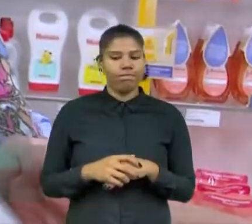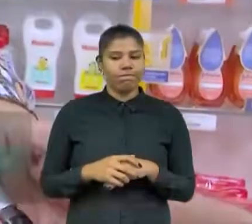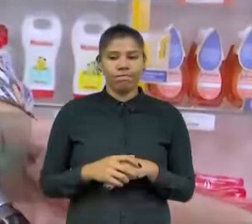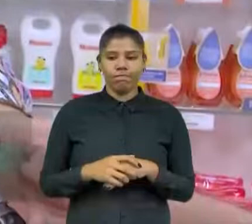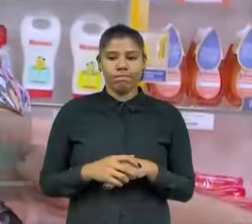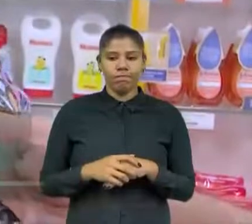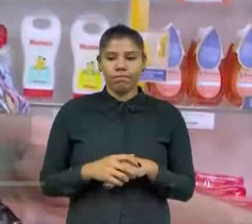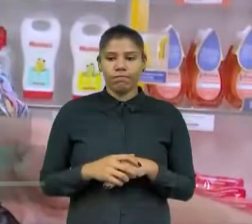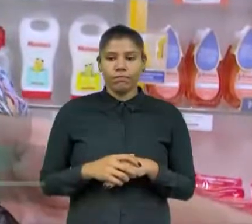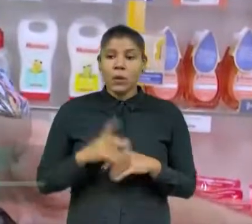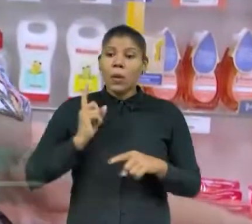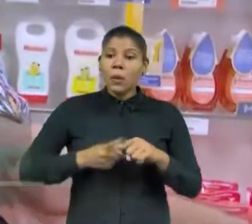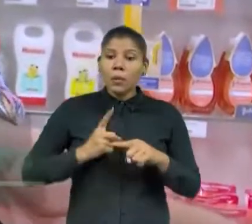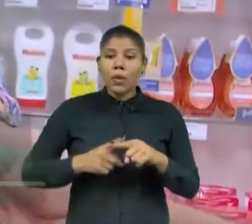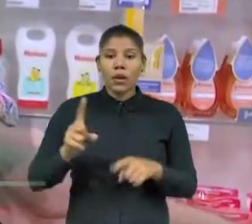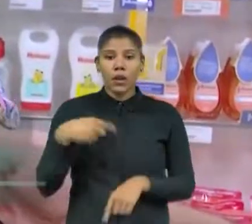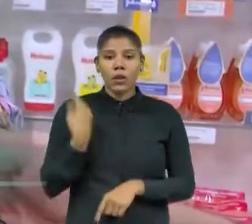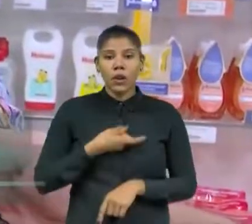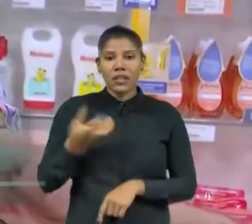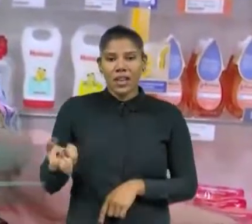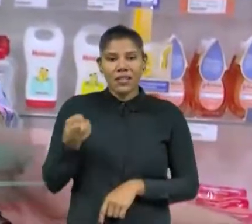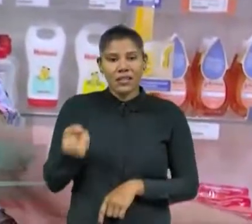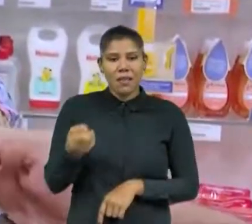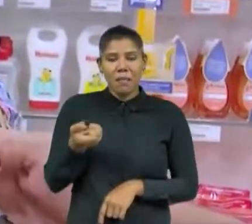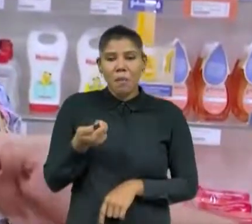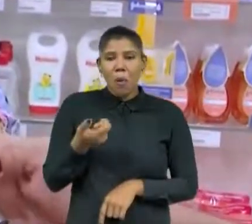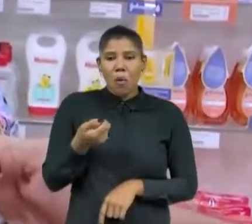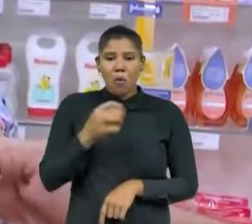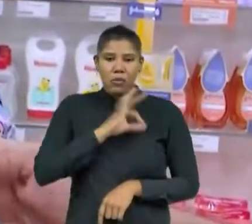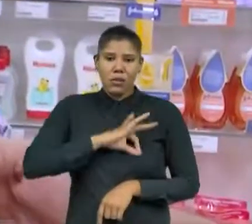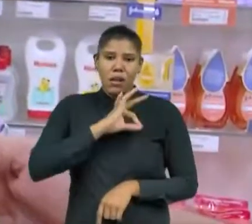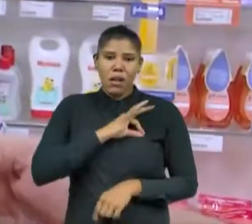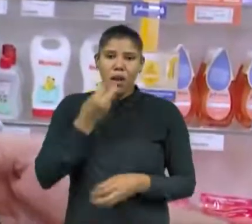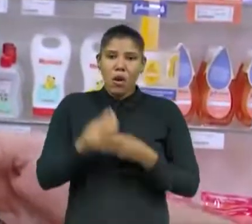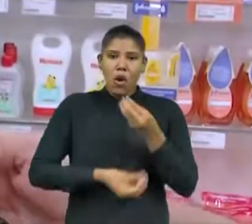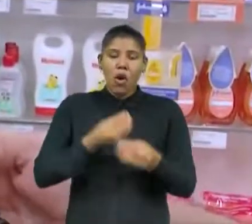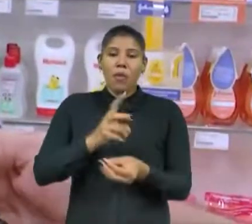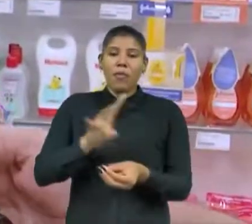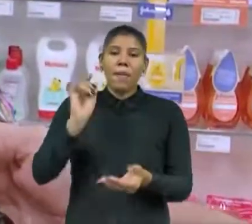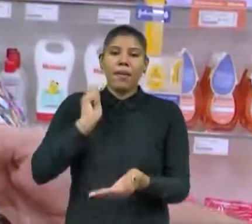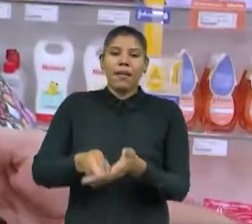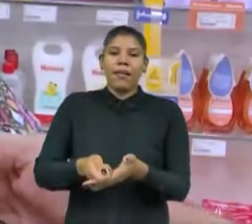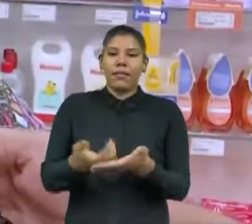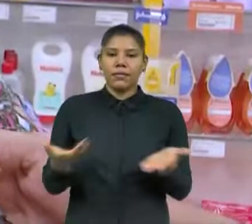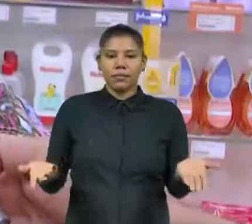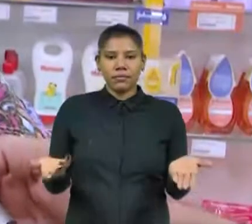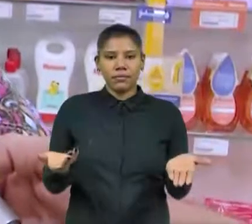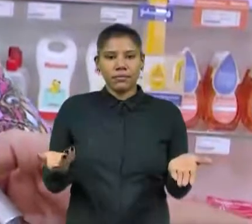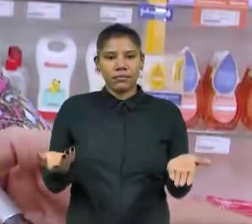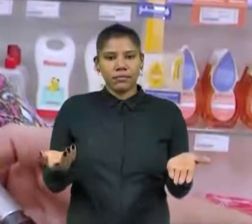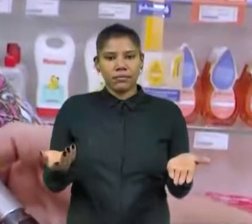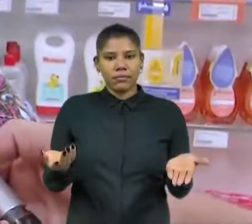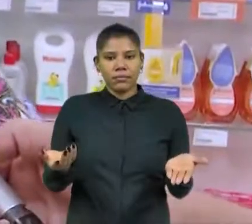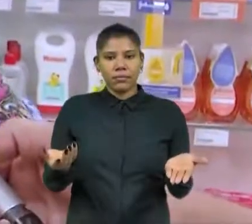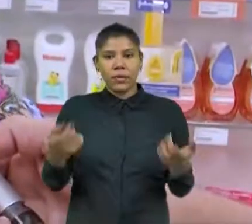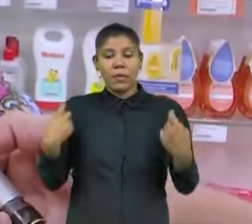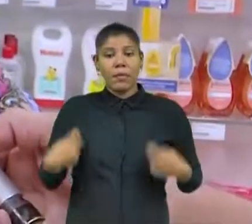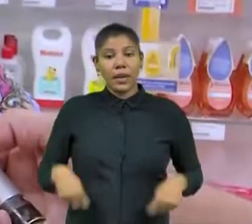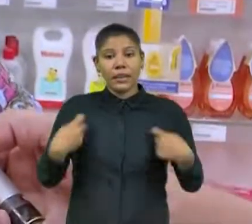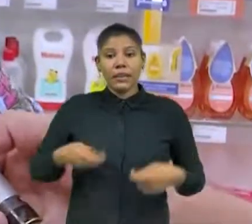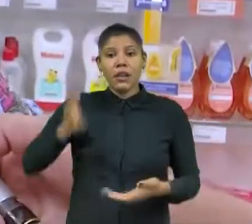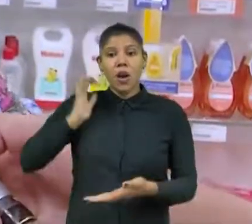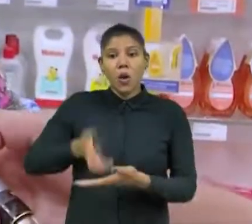população, porque a gente ganha muito pouco. Então, assim, não tem como a gente pegar, ficar sem esses remédios, principalmente as pessoas